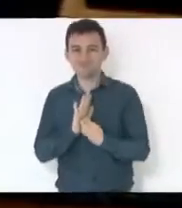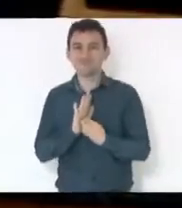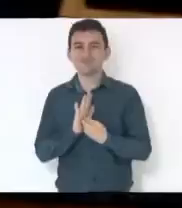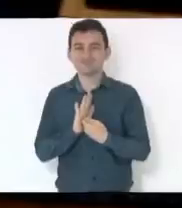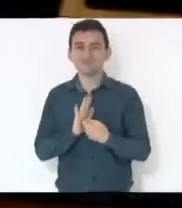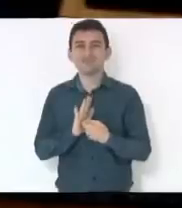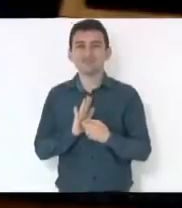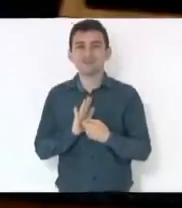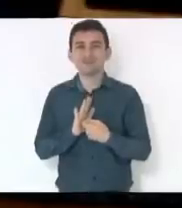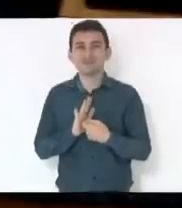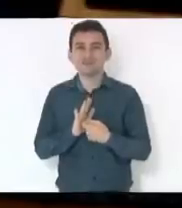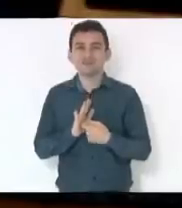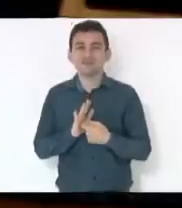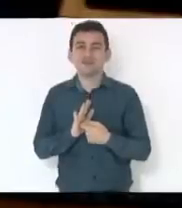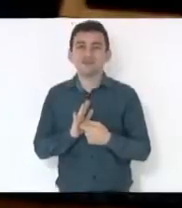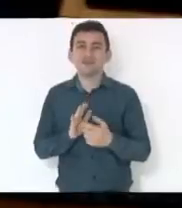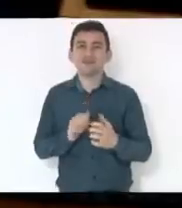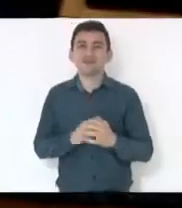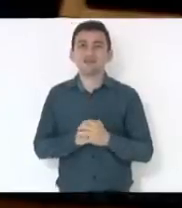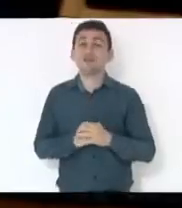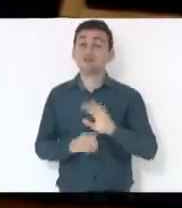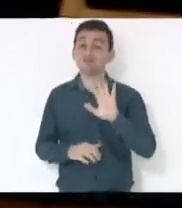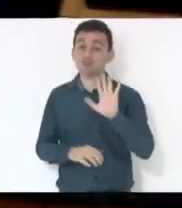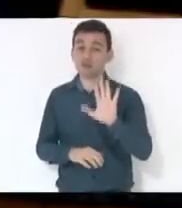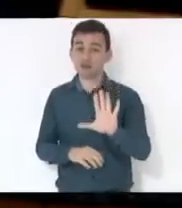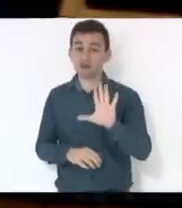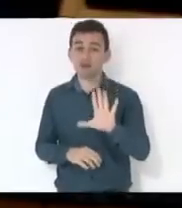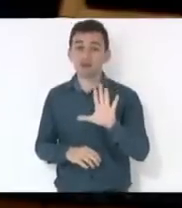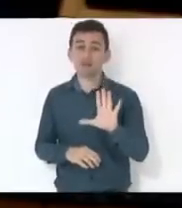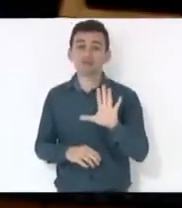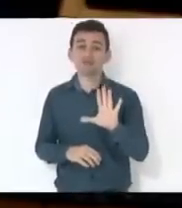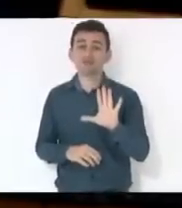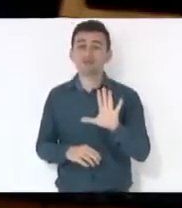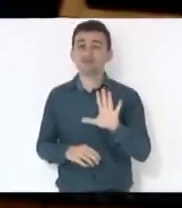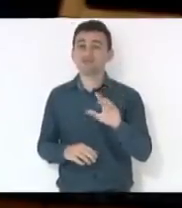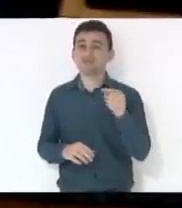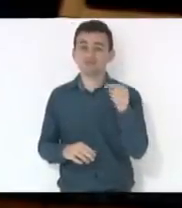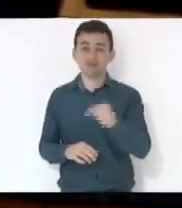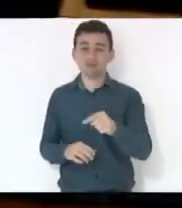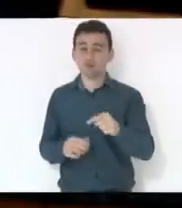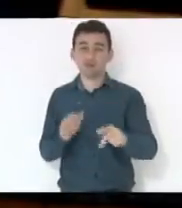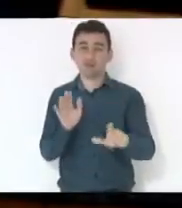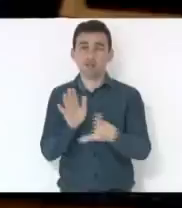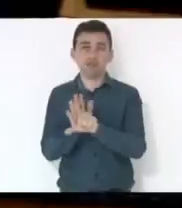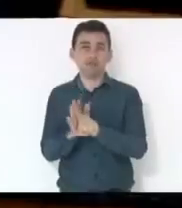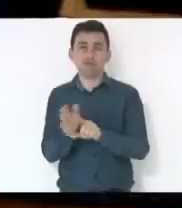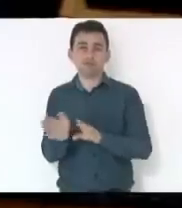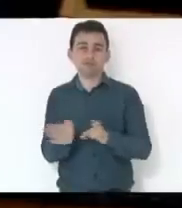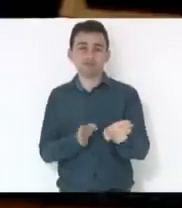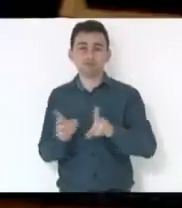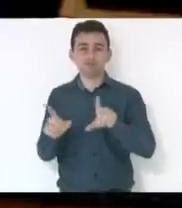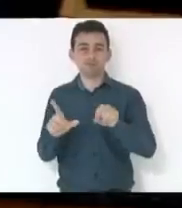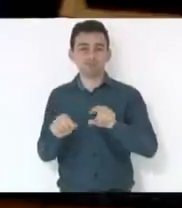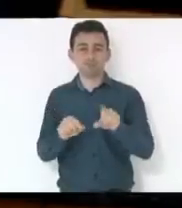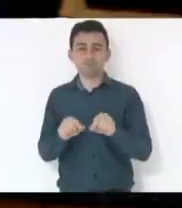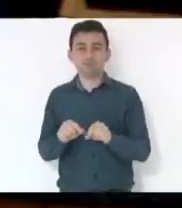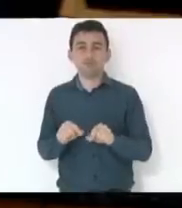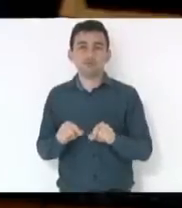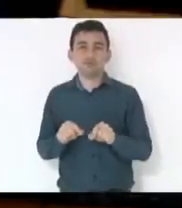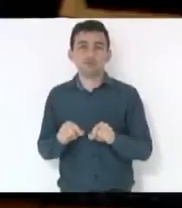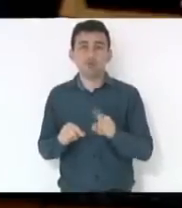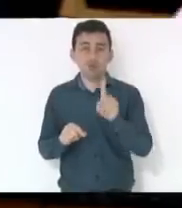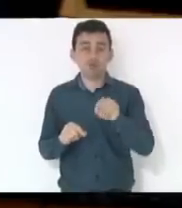nessa prerrogativa. Mas a questão aqui, estratégica, isso aqui não é lei de licitação, porque é apenas para